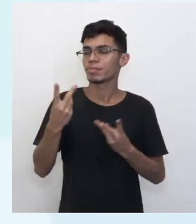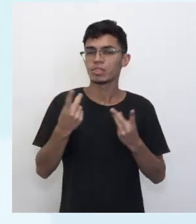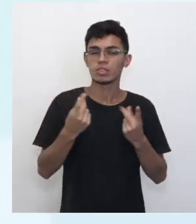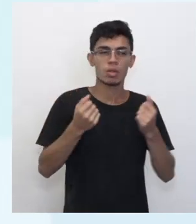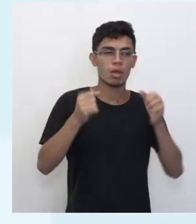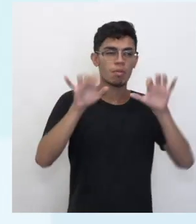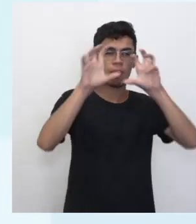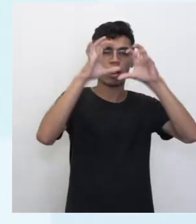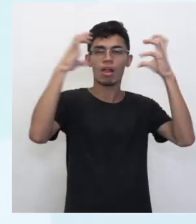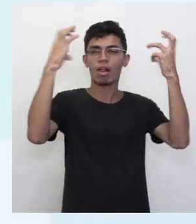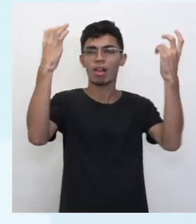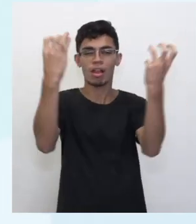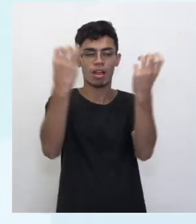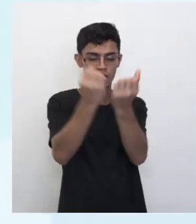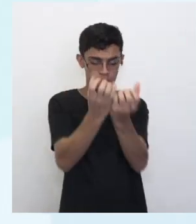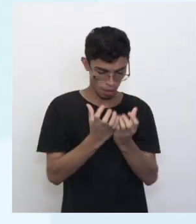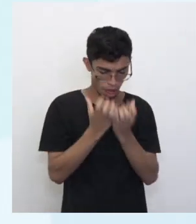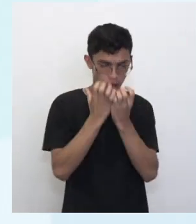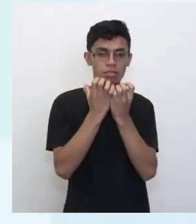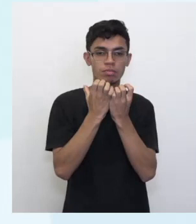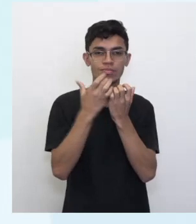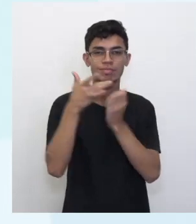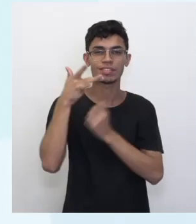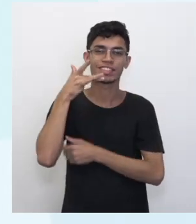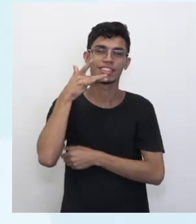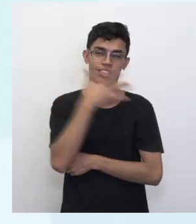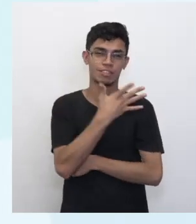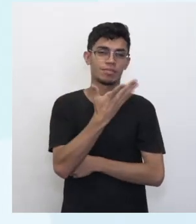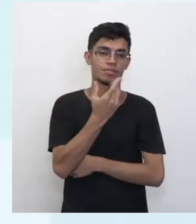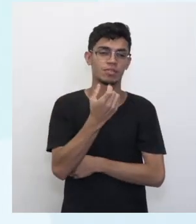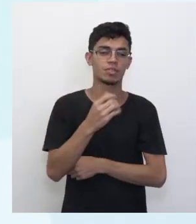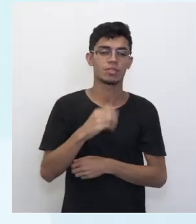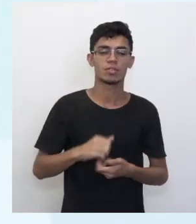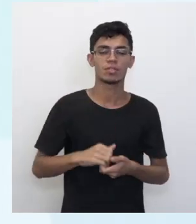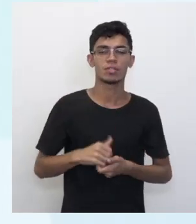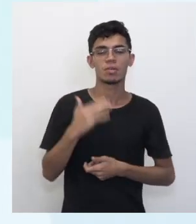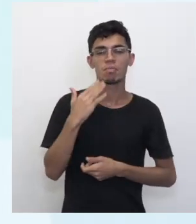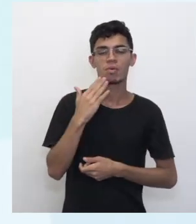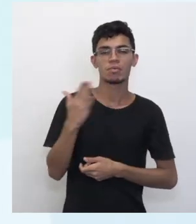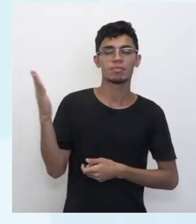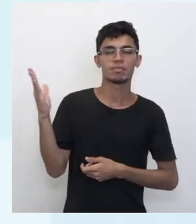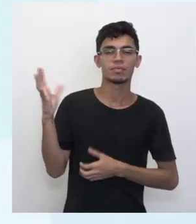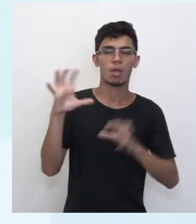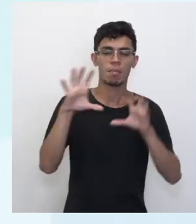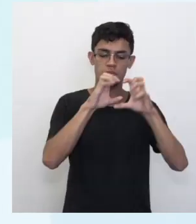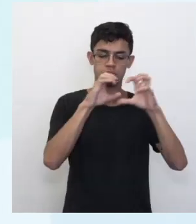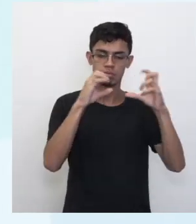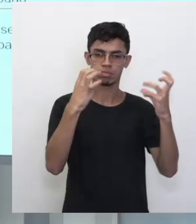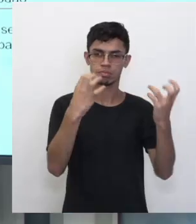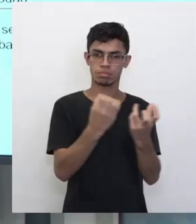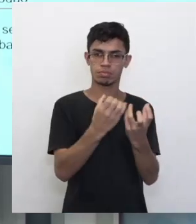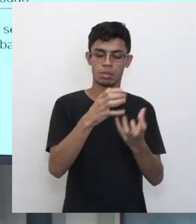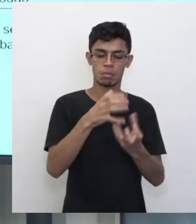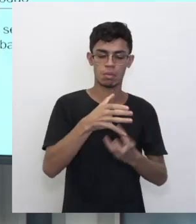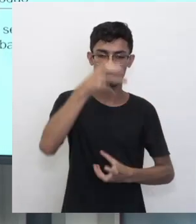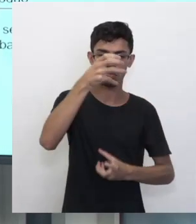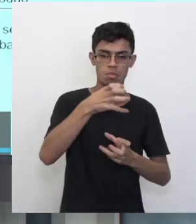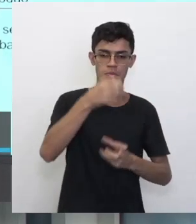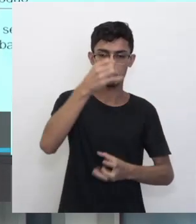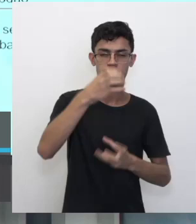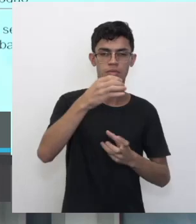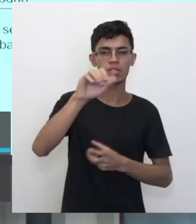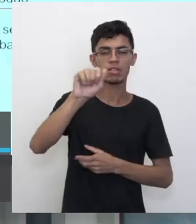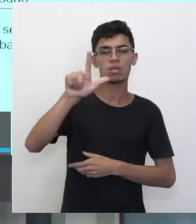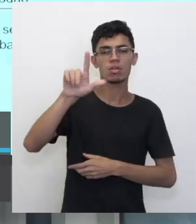das nuvens serem feitas de algodão. Olha só, nuvens serem feitas de algodão. Nos lembra uma outra coisa, nos lembra algodão